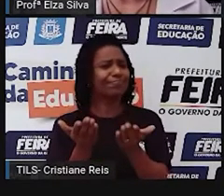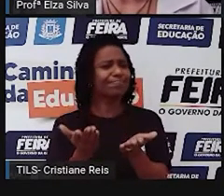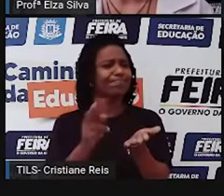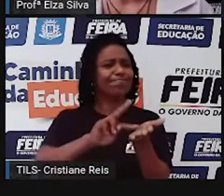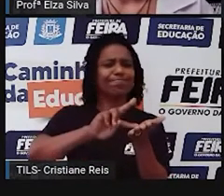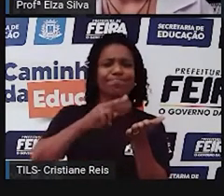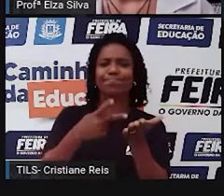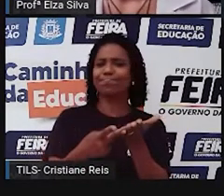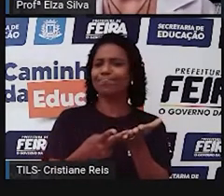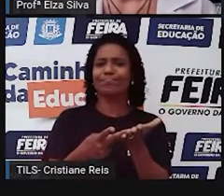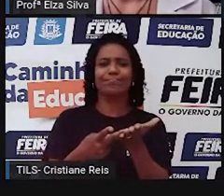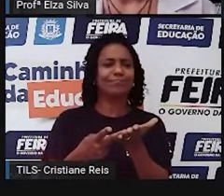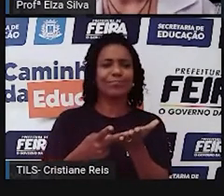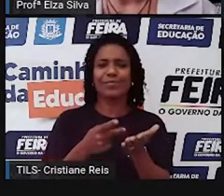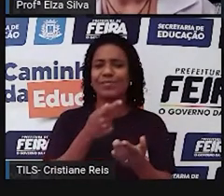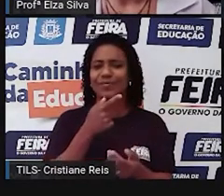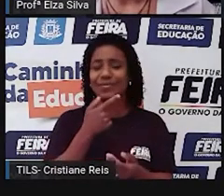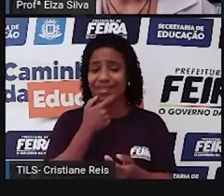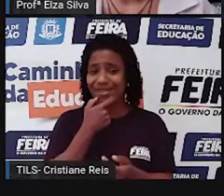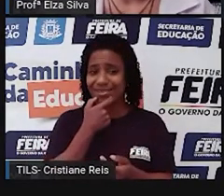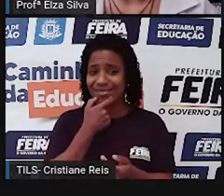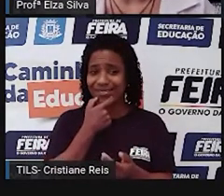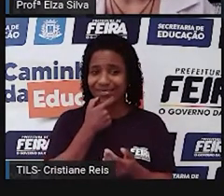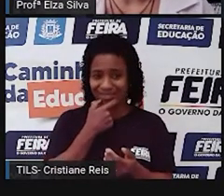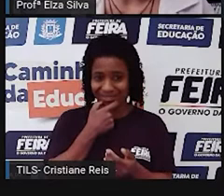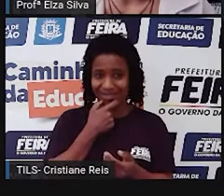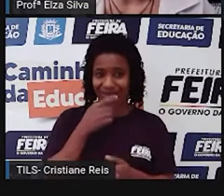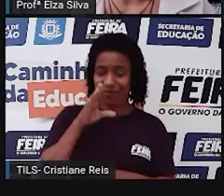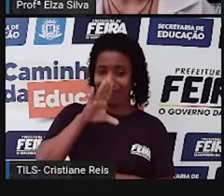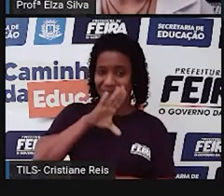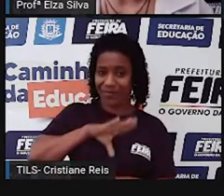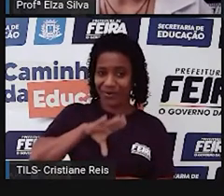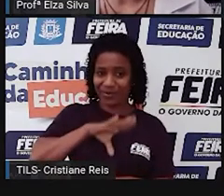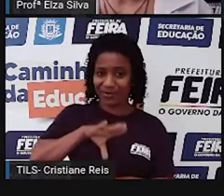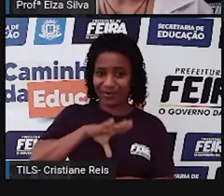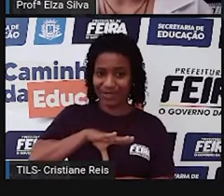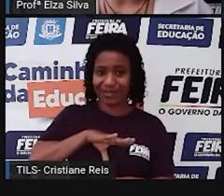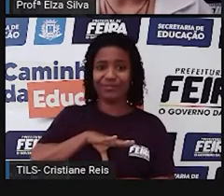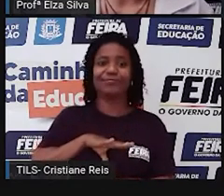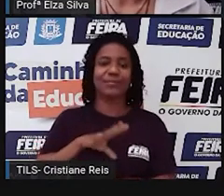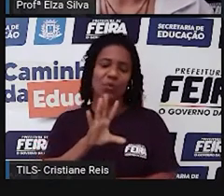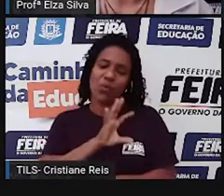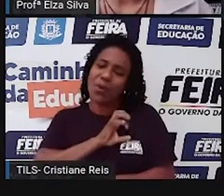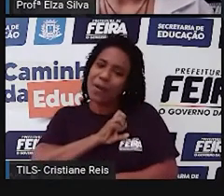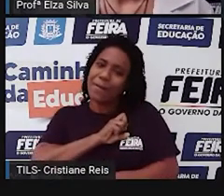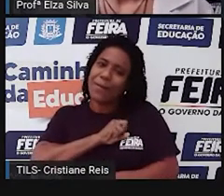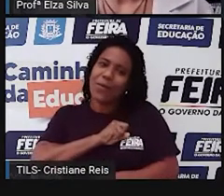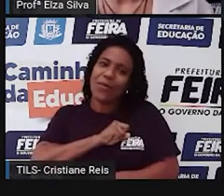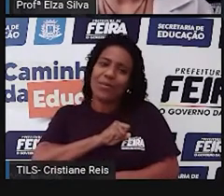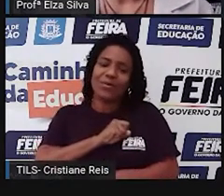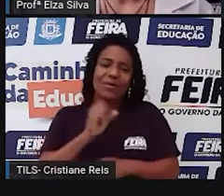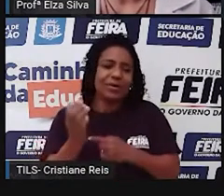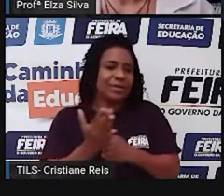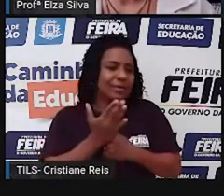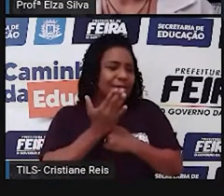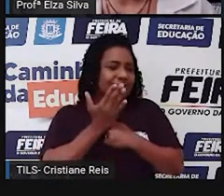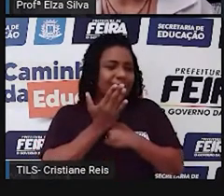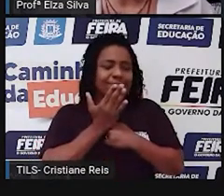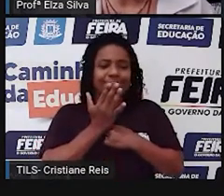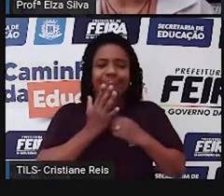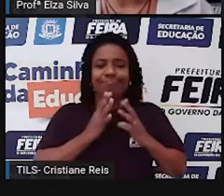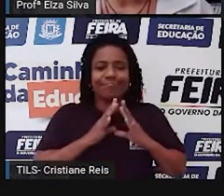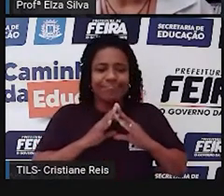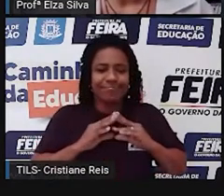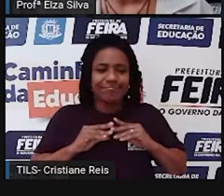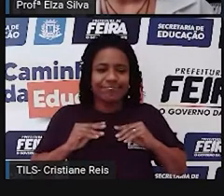gente, não é? Na nossa língua, ele diz que amar pode curar. Amar pode remendar